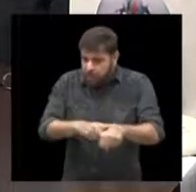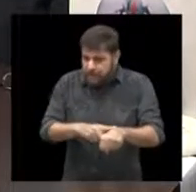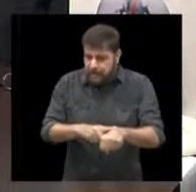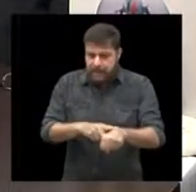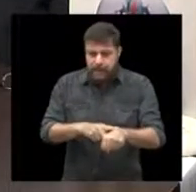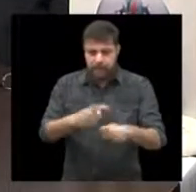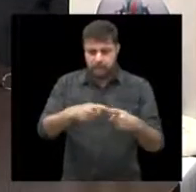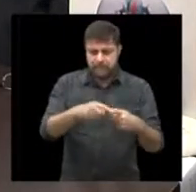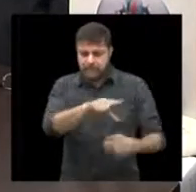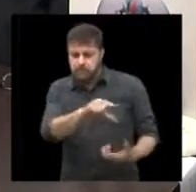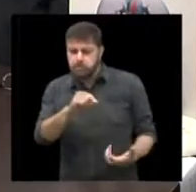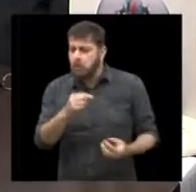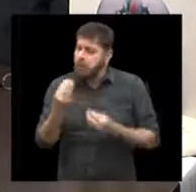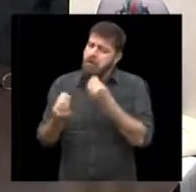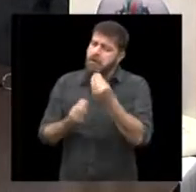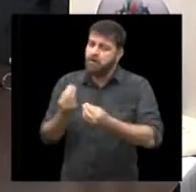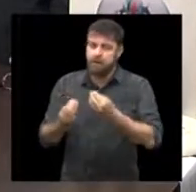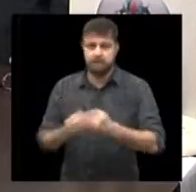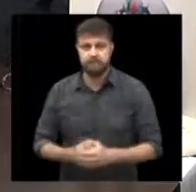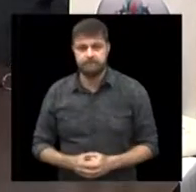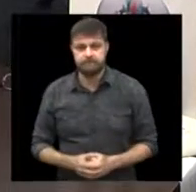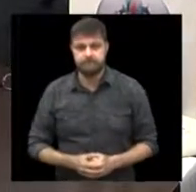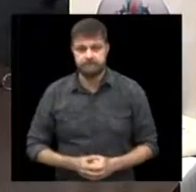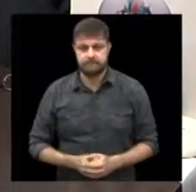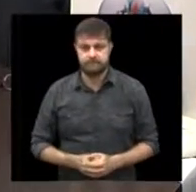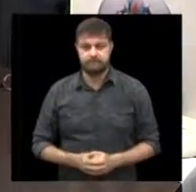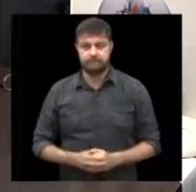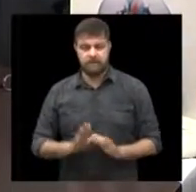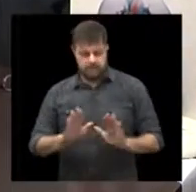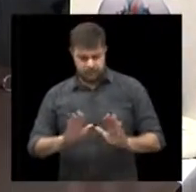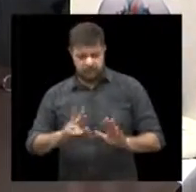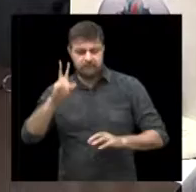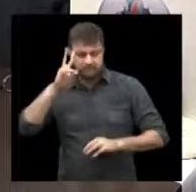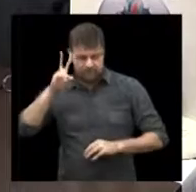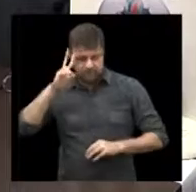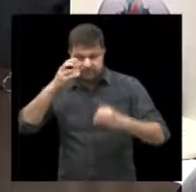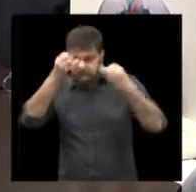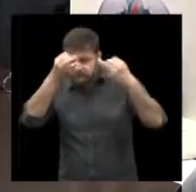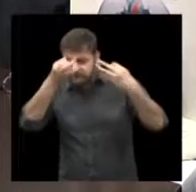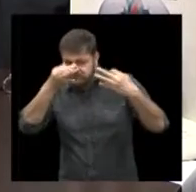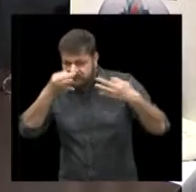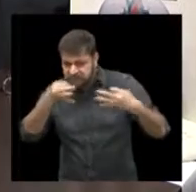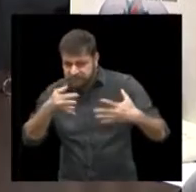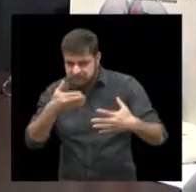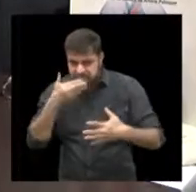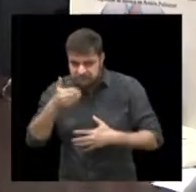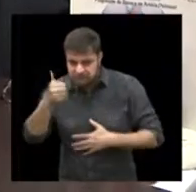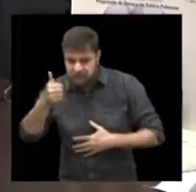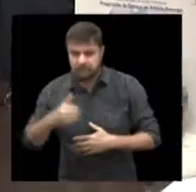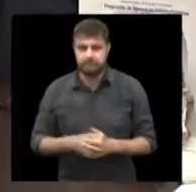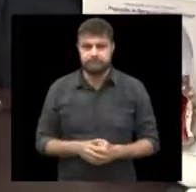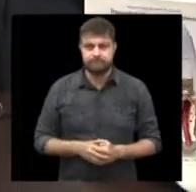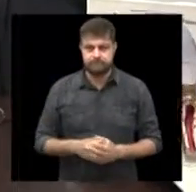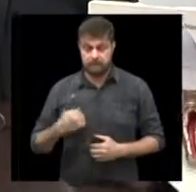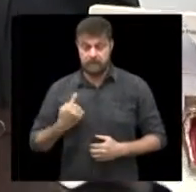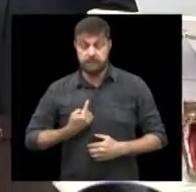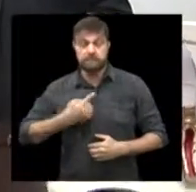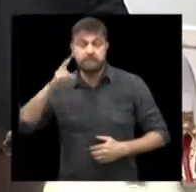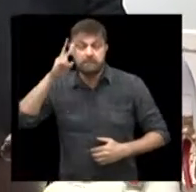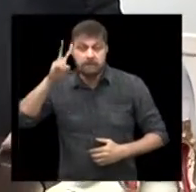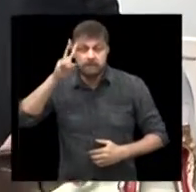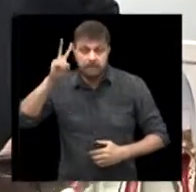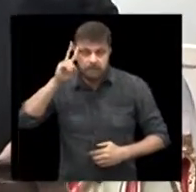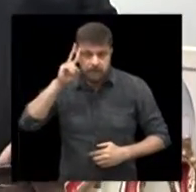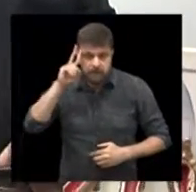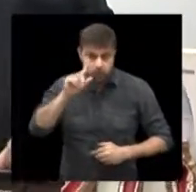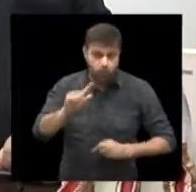médico, a especialidade? Deixa eu só salientar uma coisa antes de falar também do aplicativo. Nós devemos lembrar que